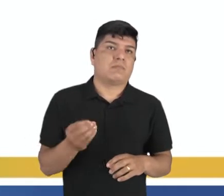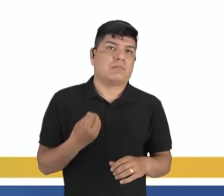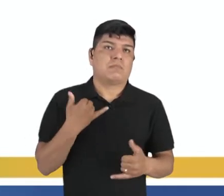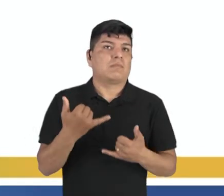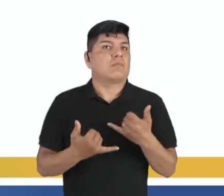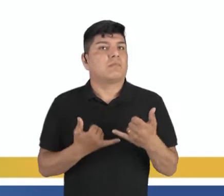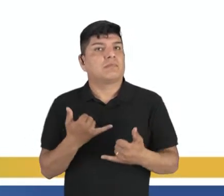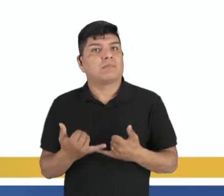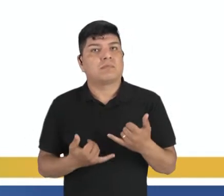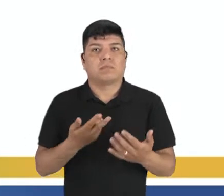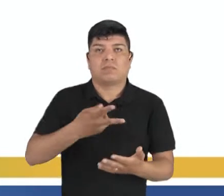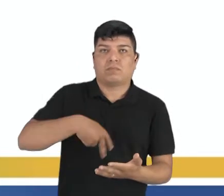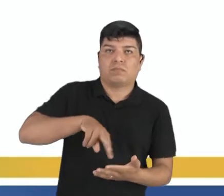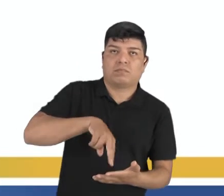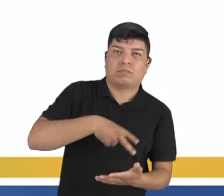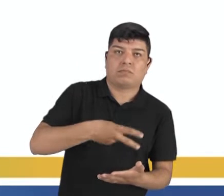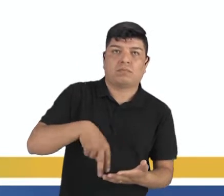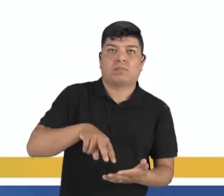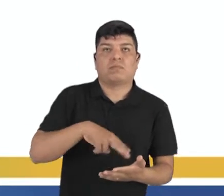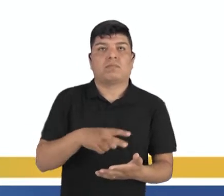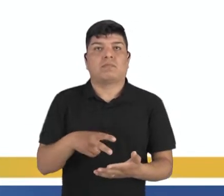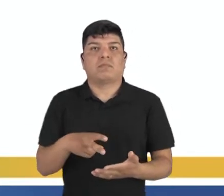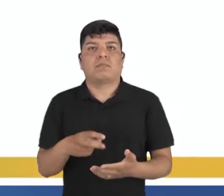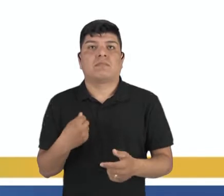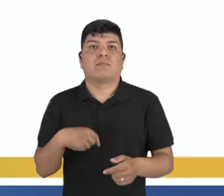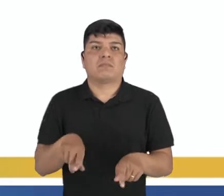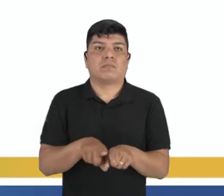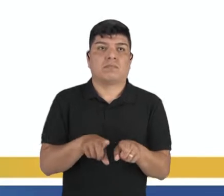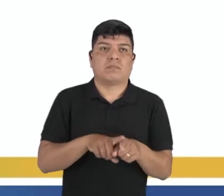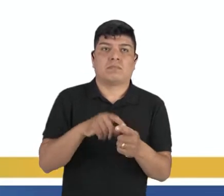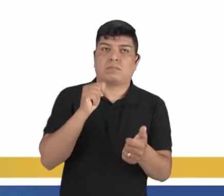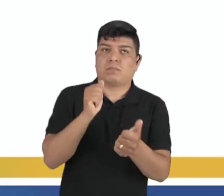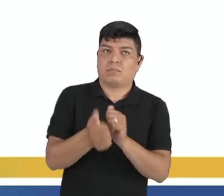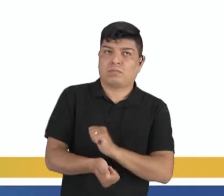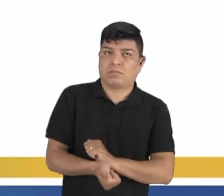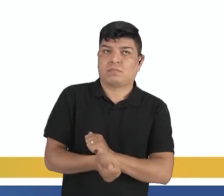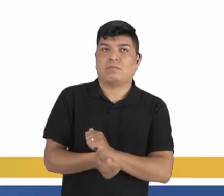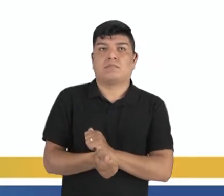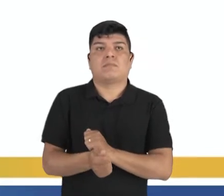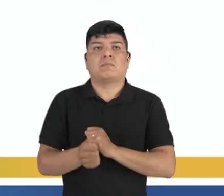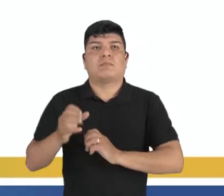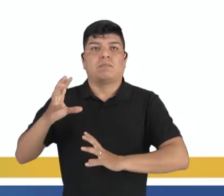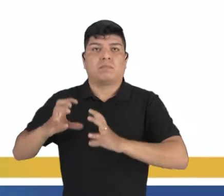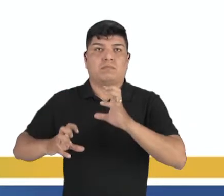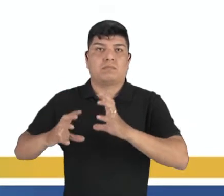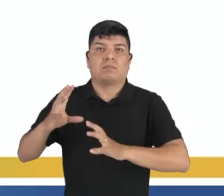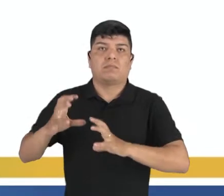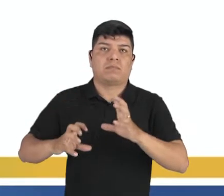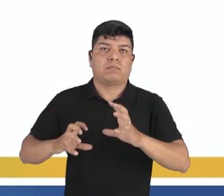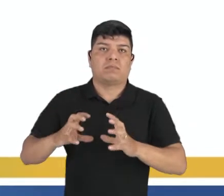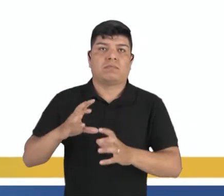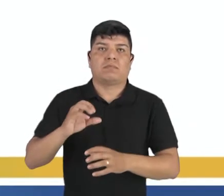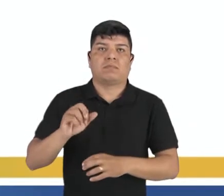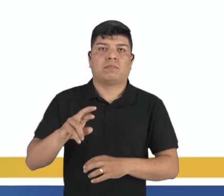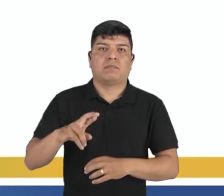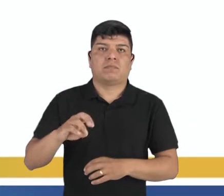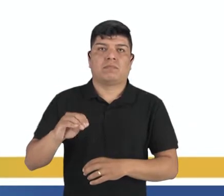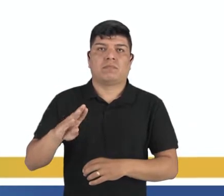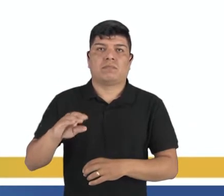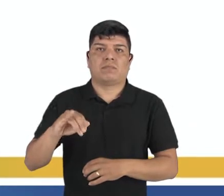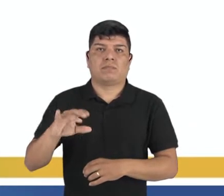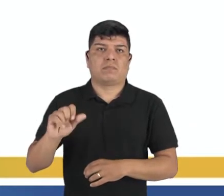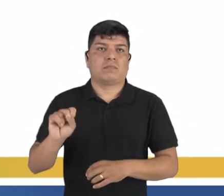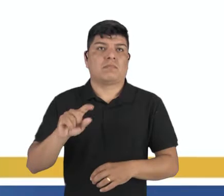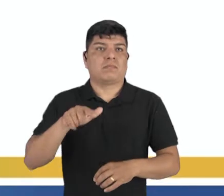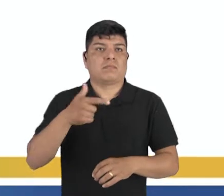jogos, as danças, as ginásticas, os esportes, artes marciais e acrobacias, entre outras